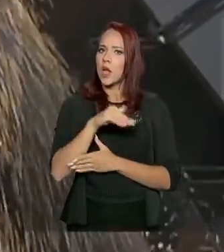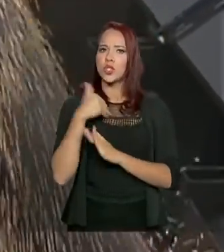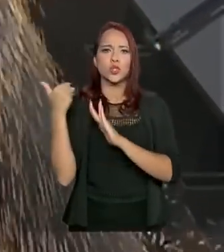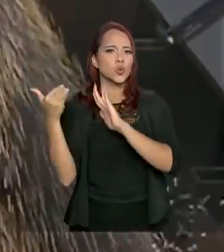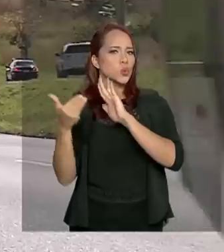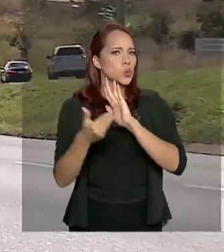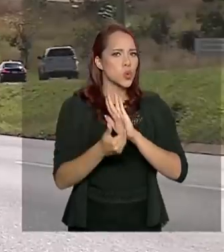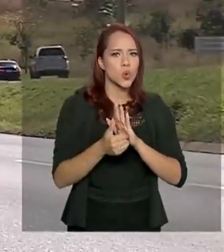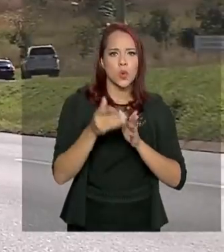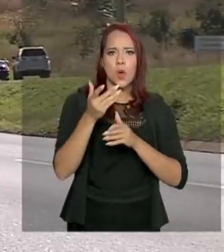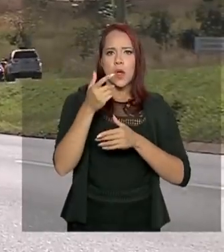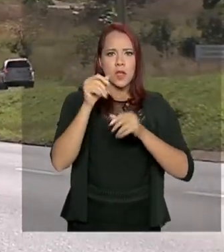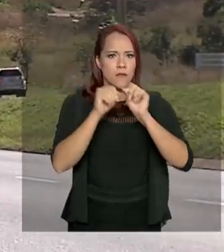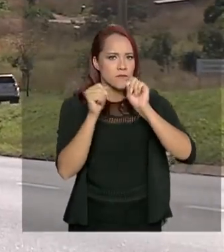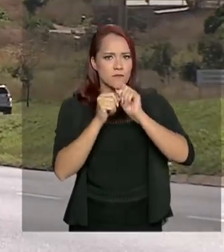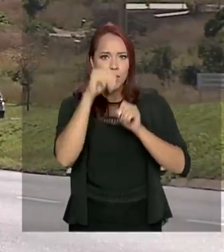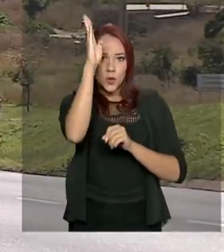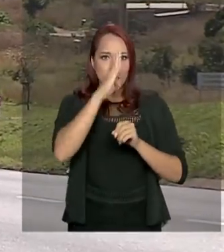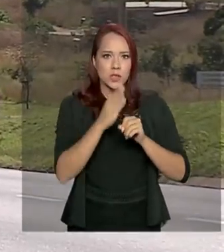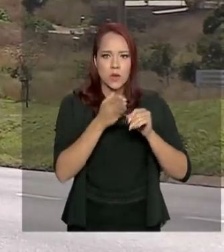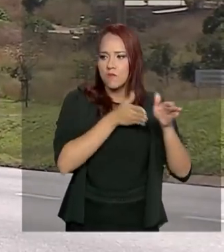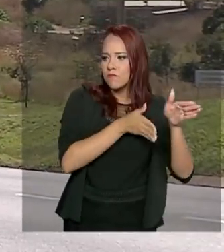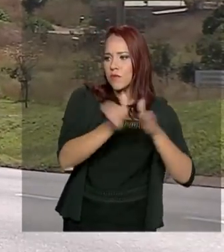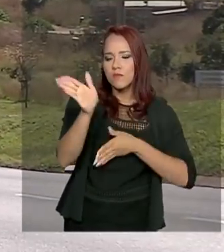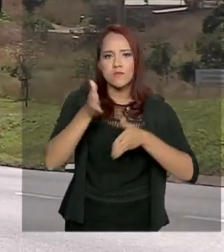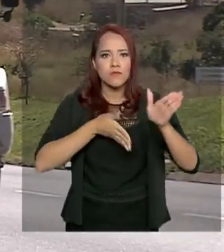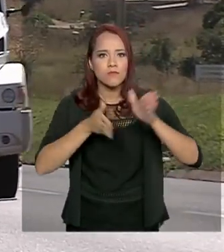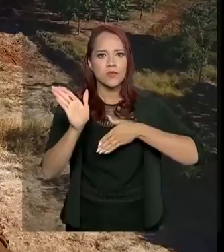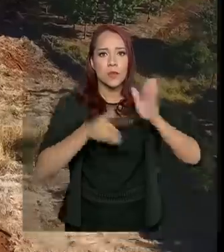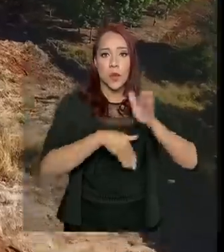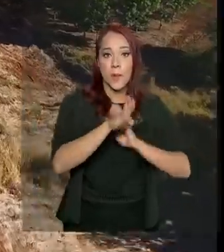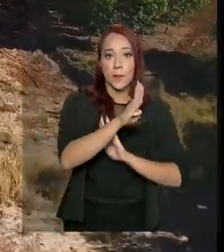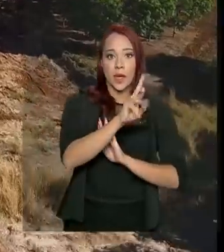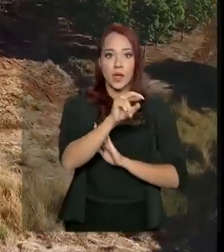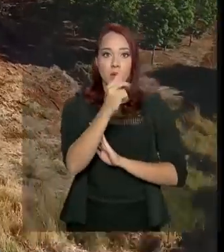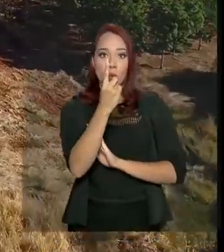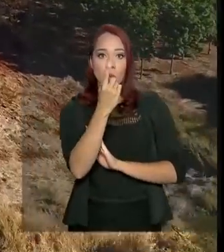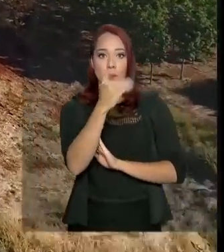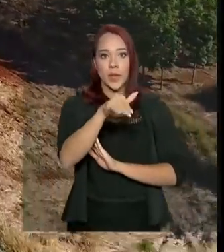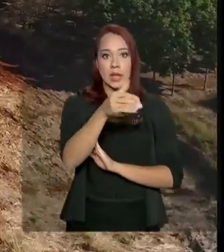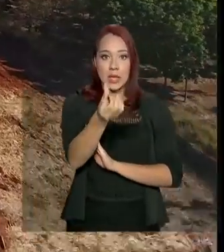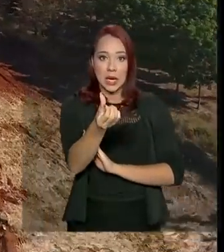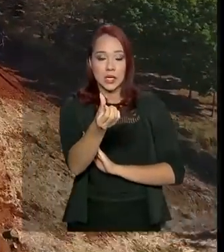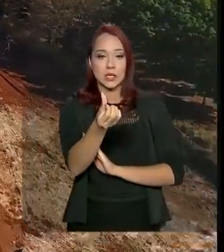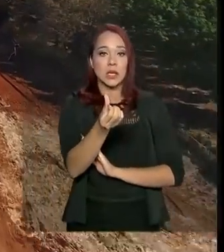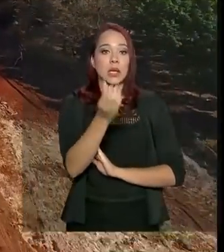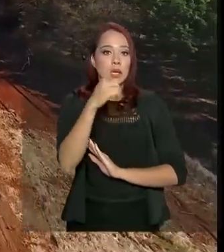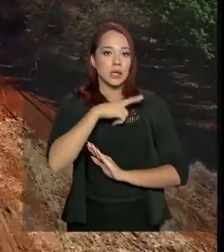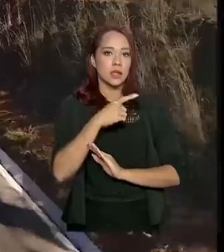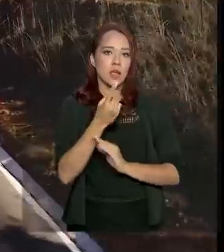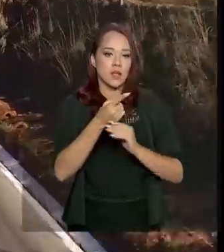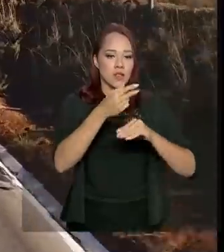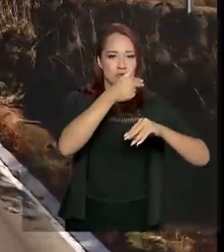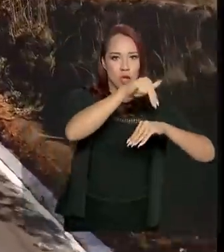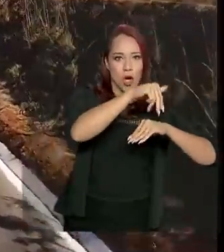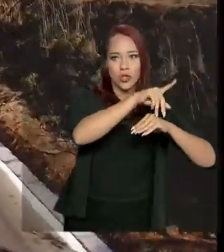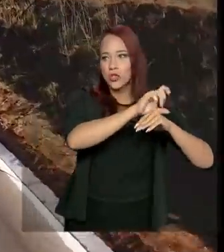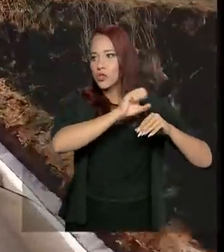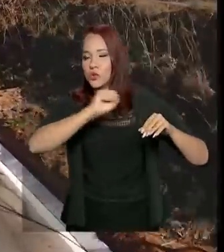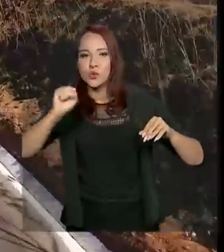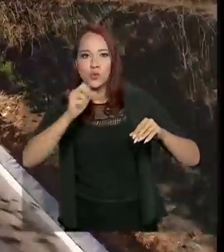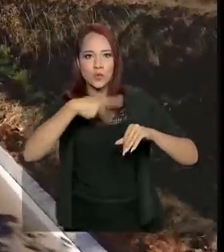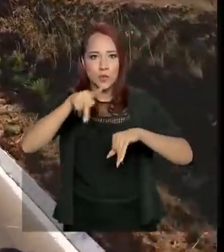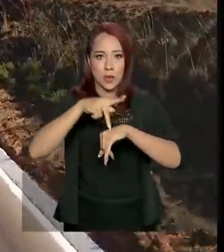produzido no Brasil é escoado por estradas, como a BR-163, que liga as regiões norte e sul do país. Após